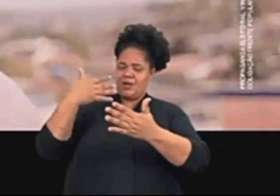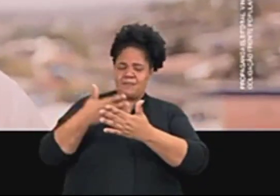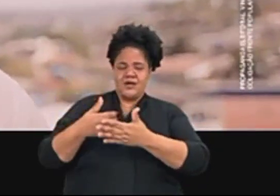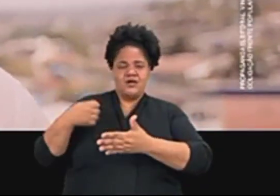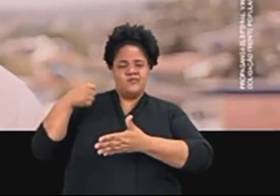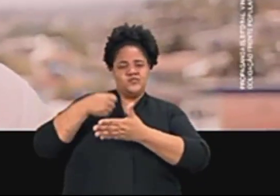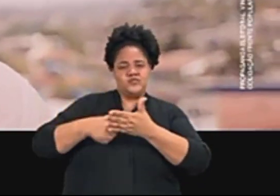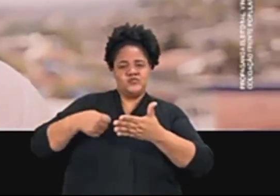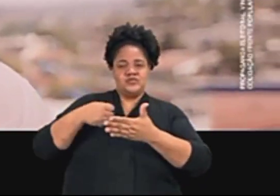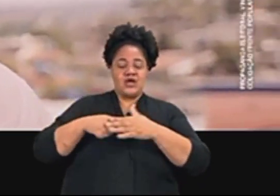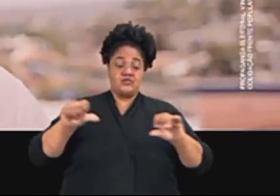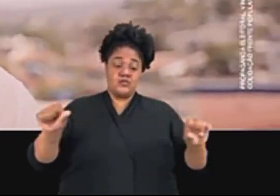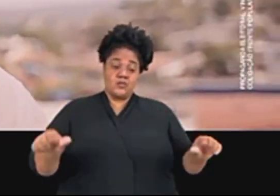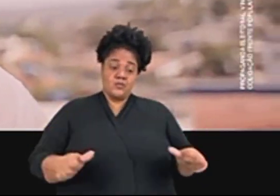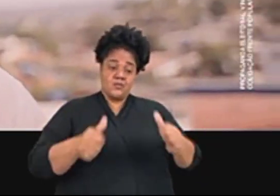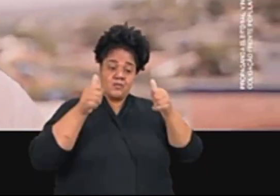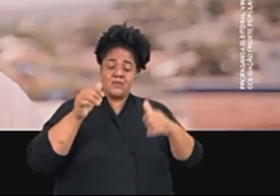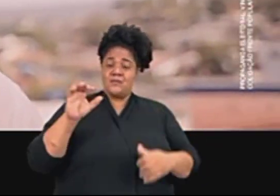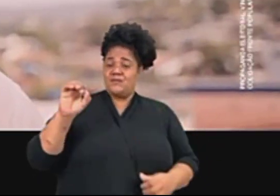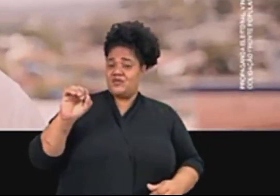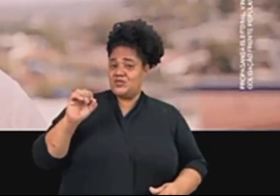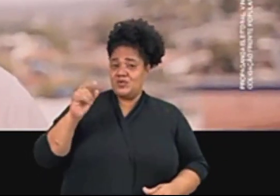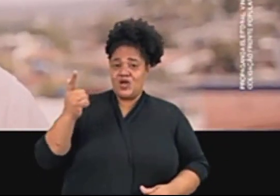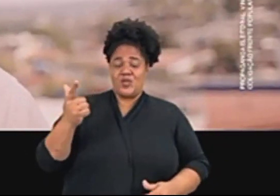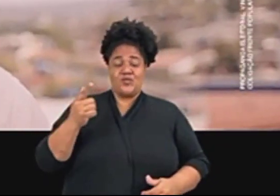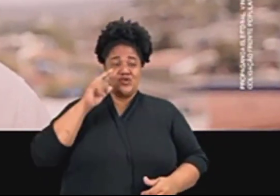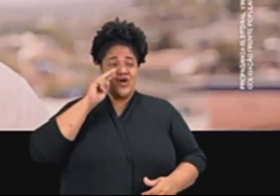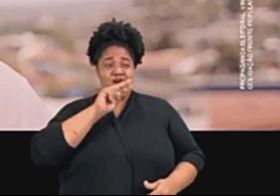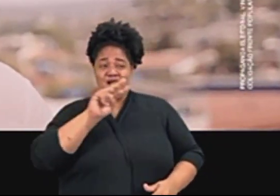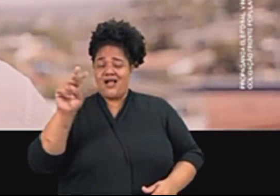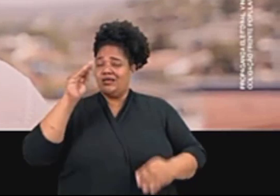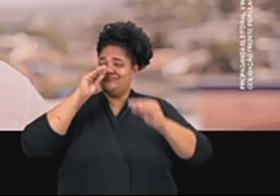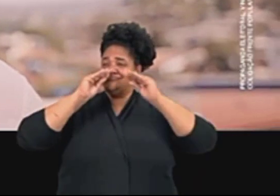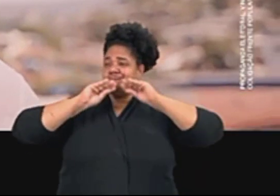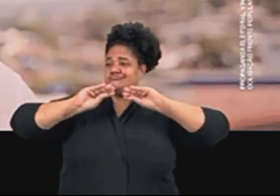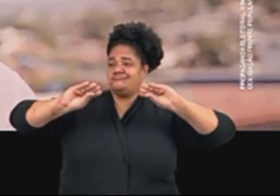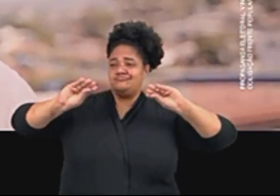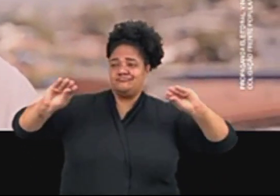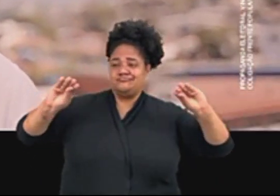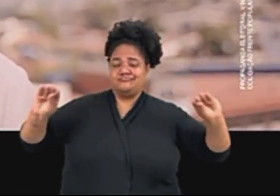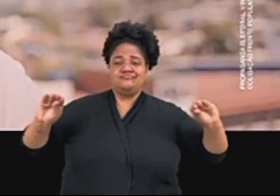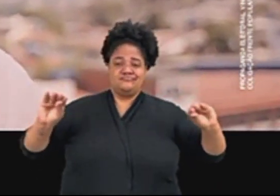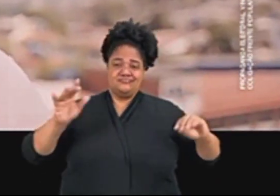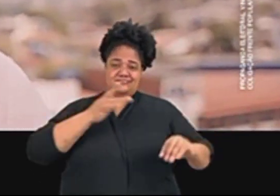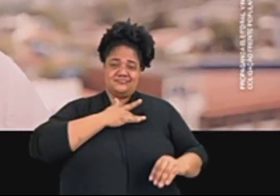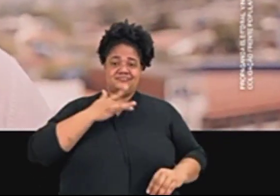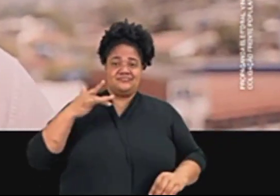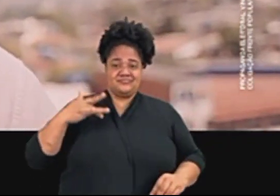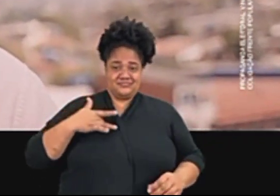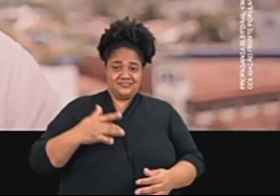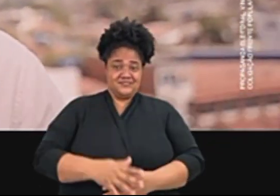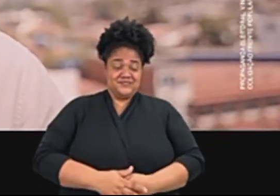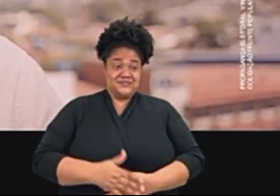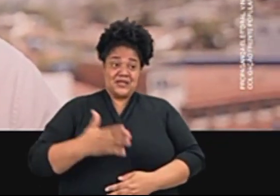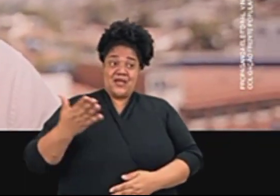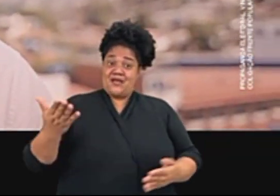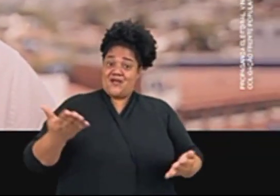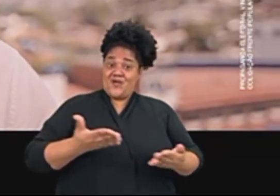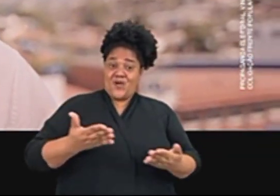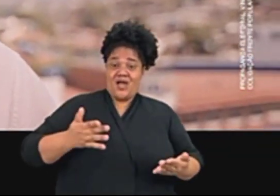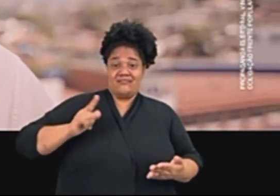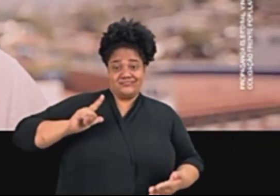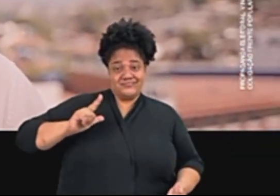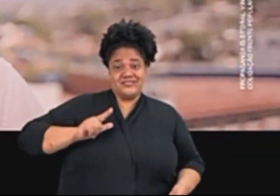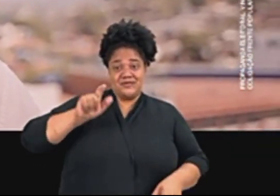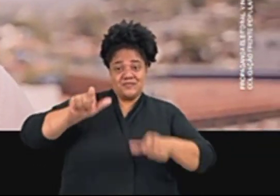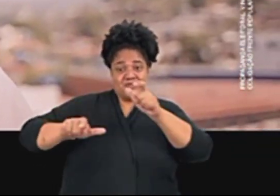por um Olinda melhor, eu me deparei com o descaso da saúde. E a verdade é que estamos na UTI. Gente,